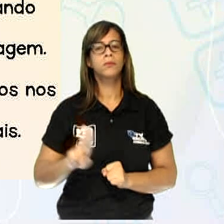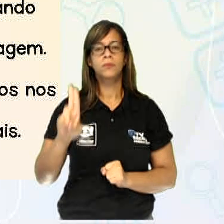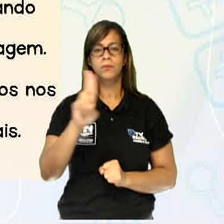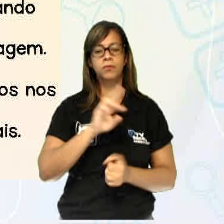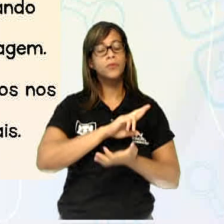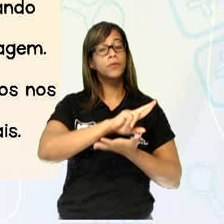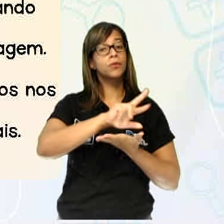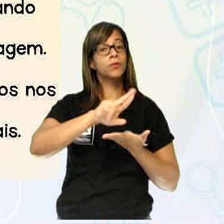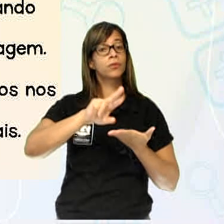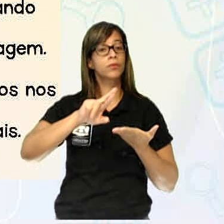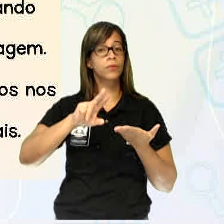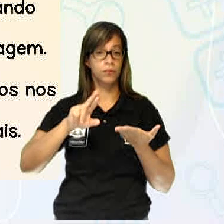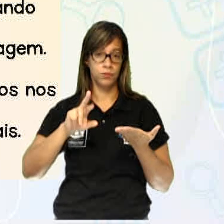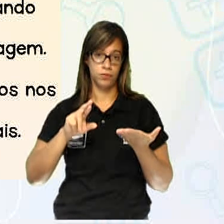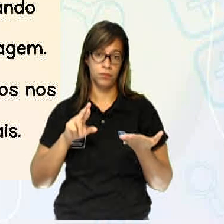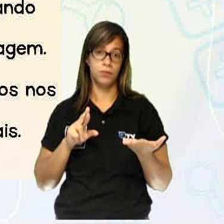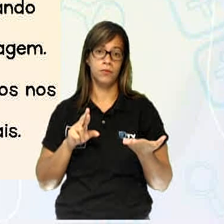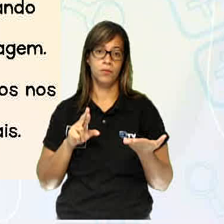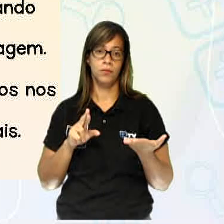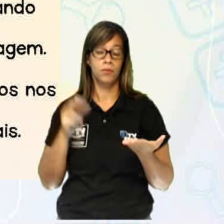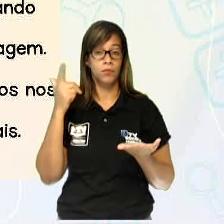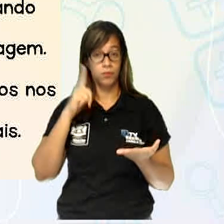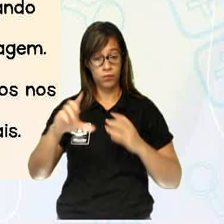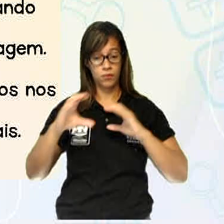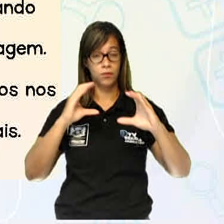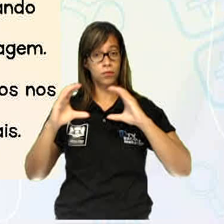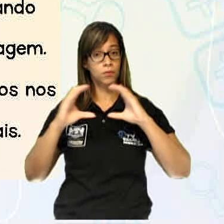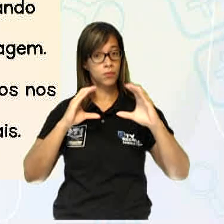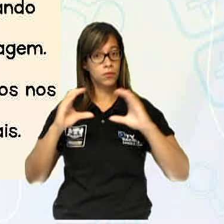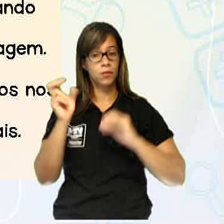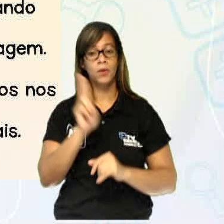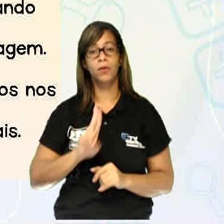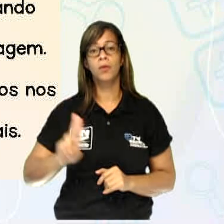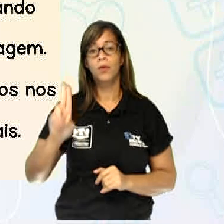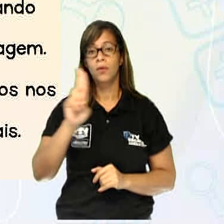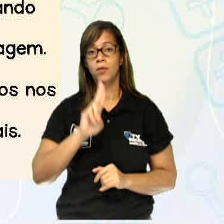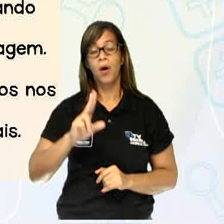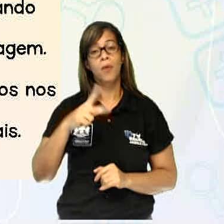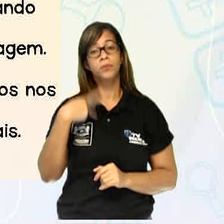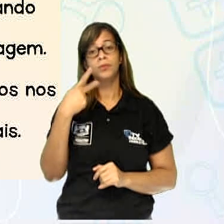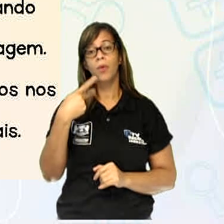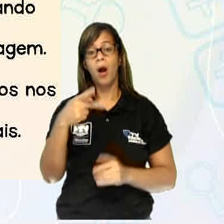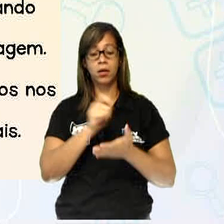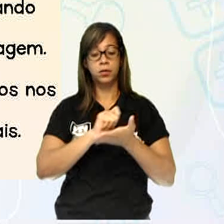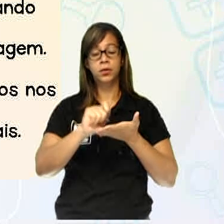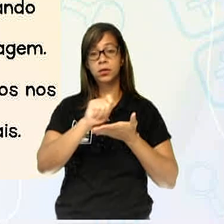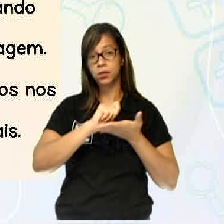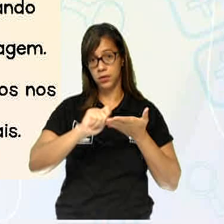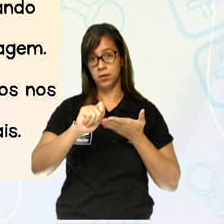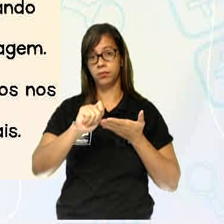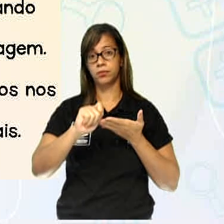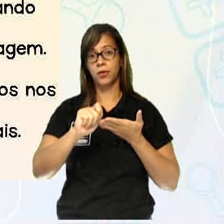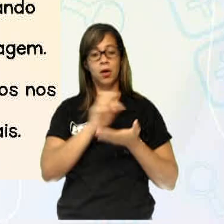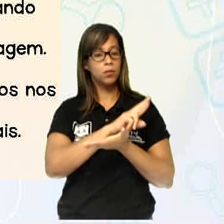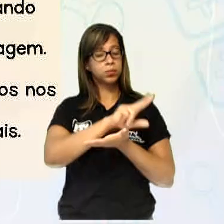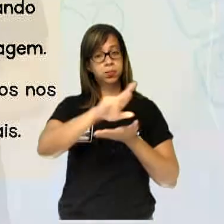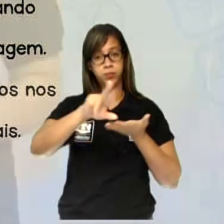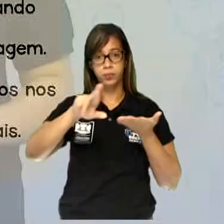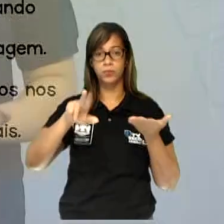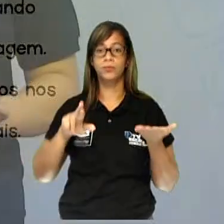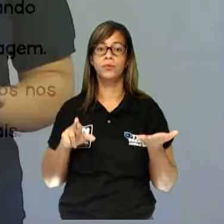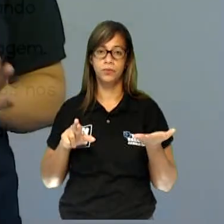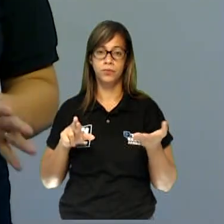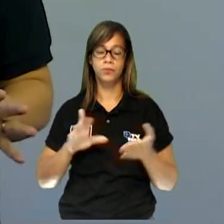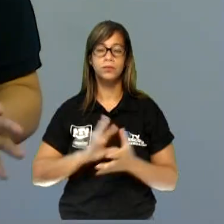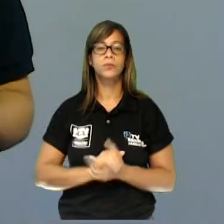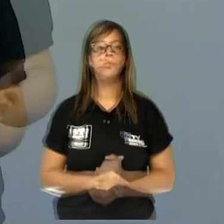conseguirmos nos comunicar. Usamos a fala, a escrita, gestos, desenhos e muito mais.